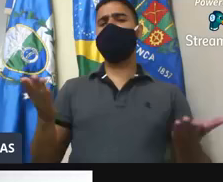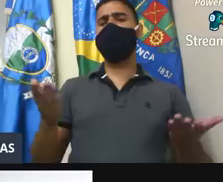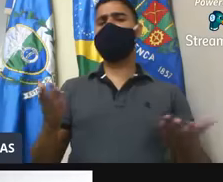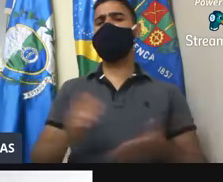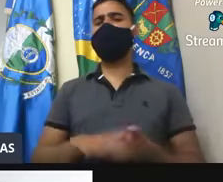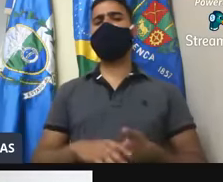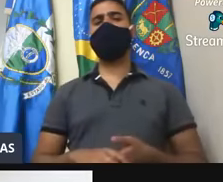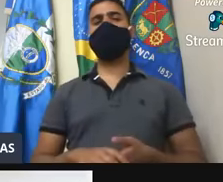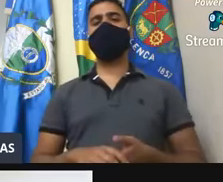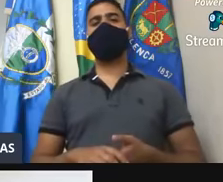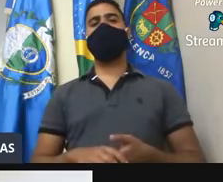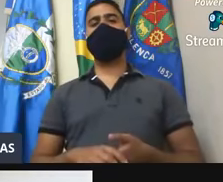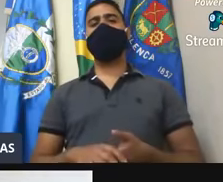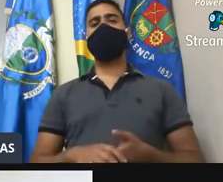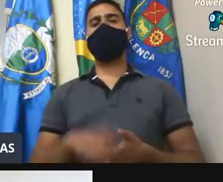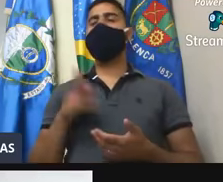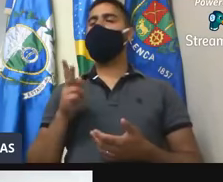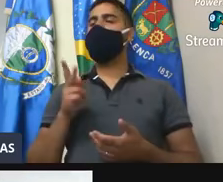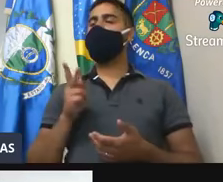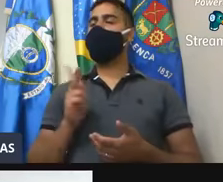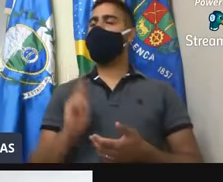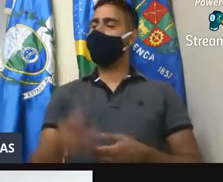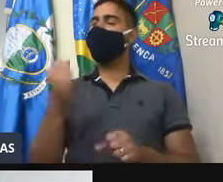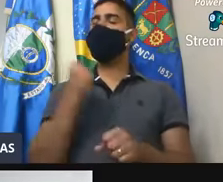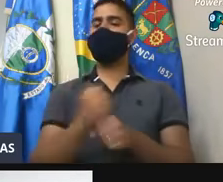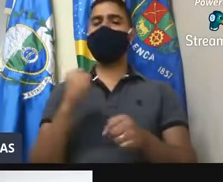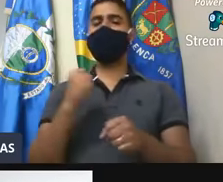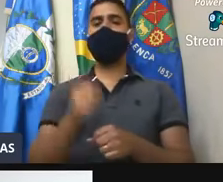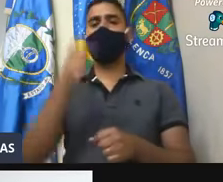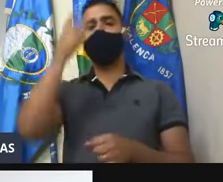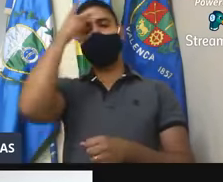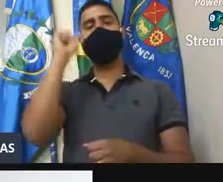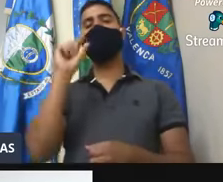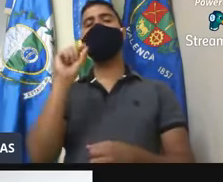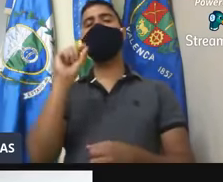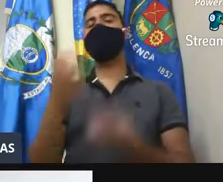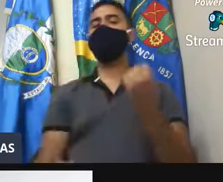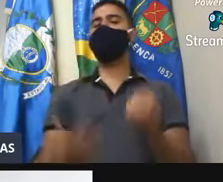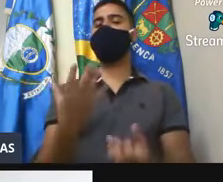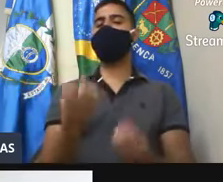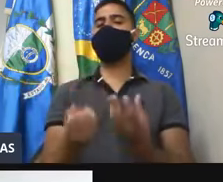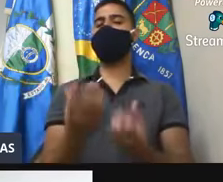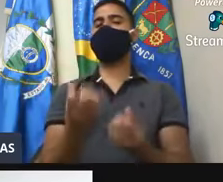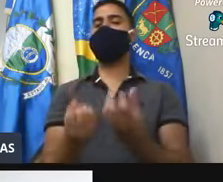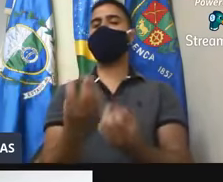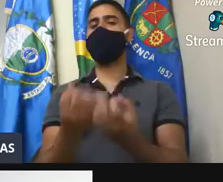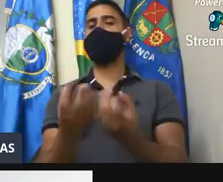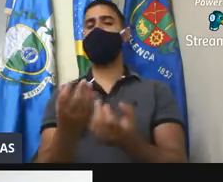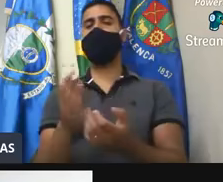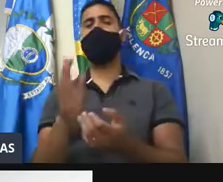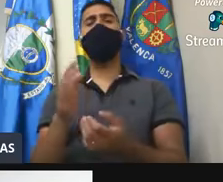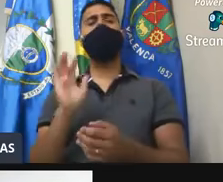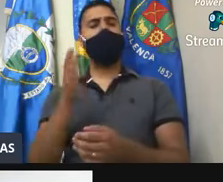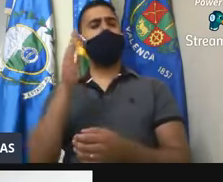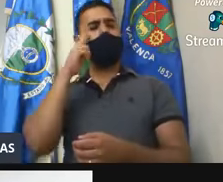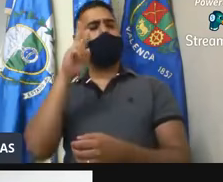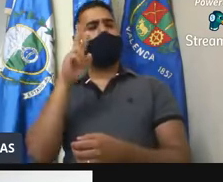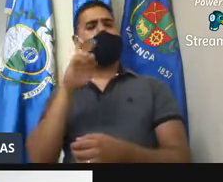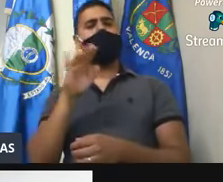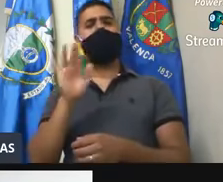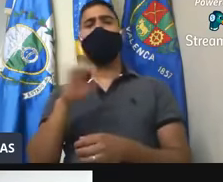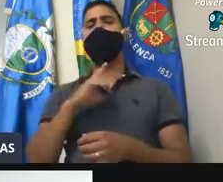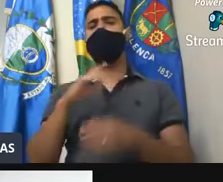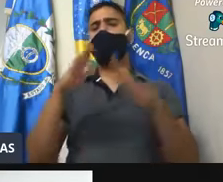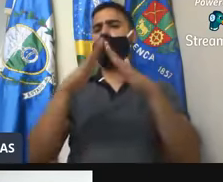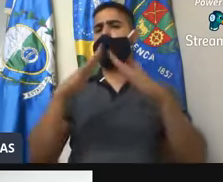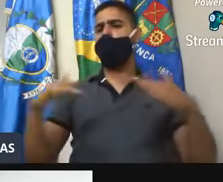que todo ano acontece a mesma coisa, são os fogos, né, todo mundo está vendo aí que o fogo já está queimando um cara